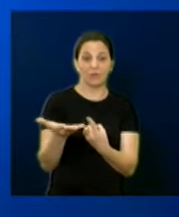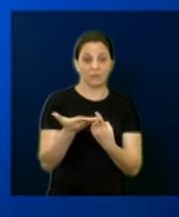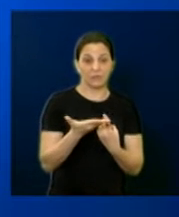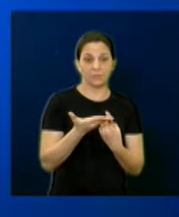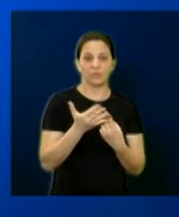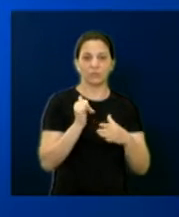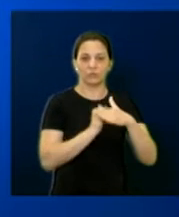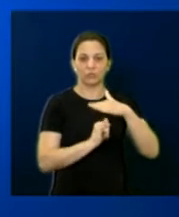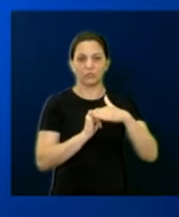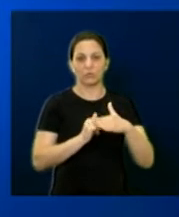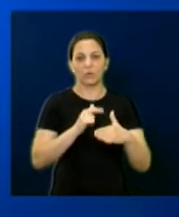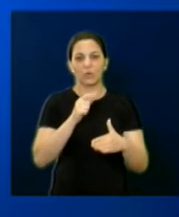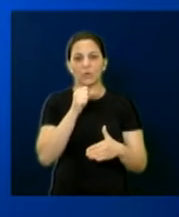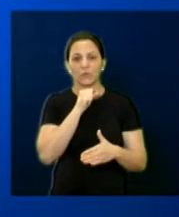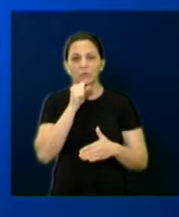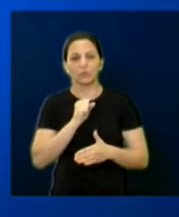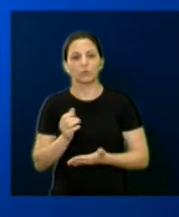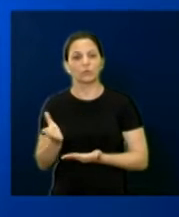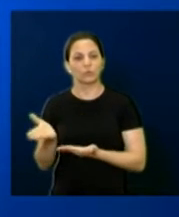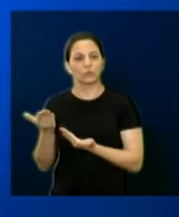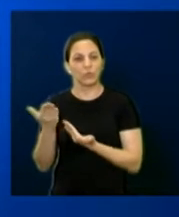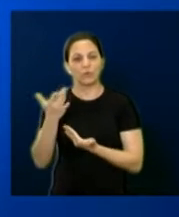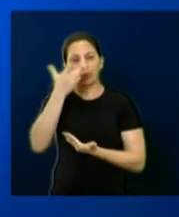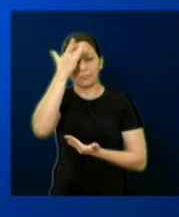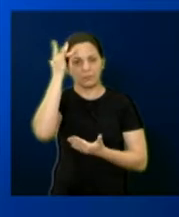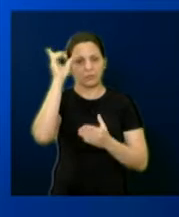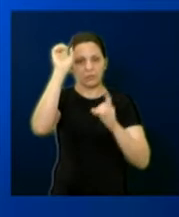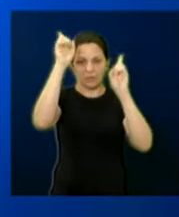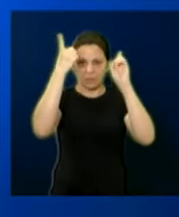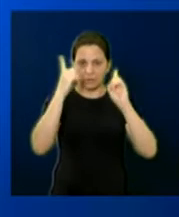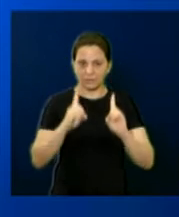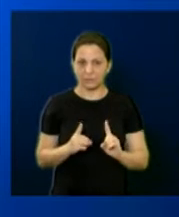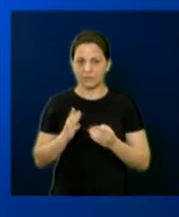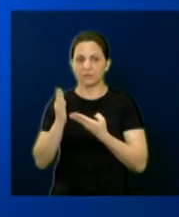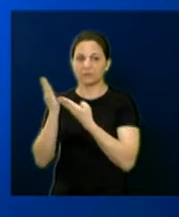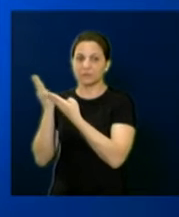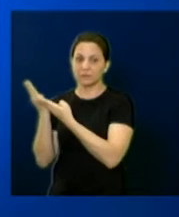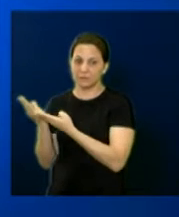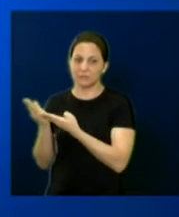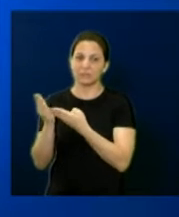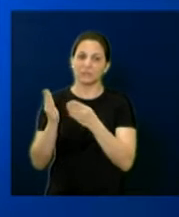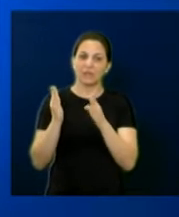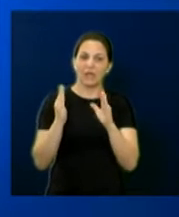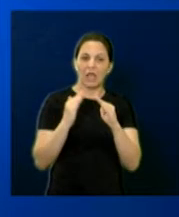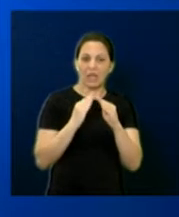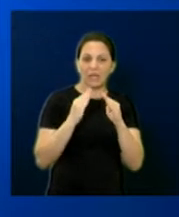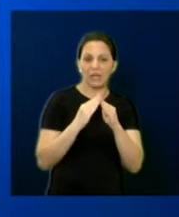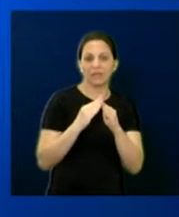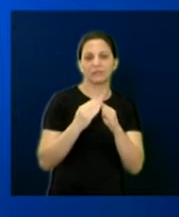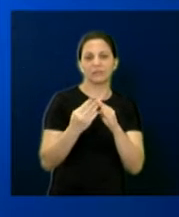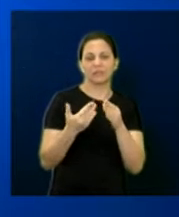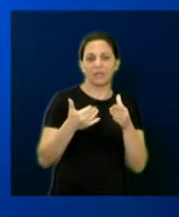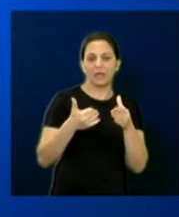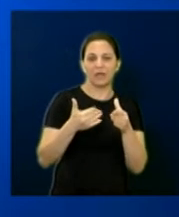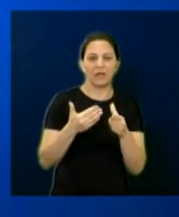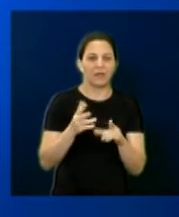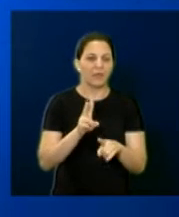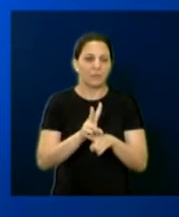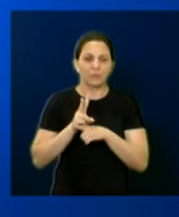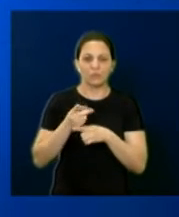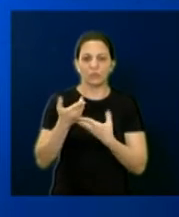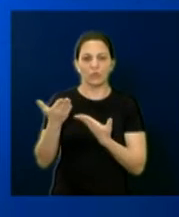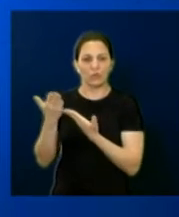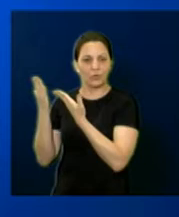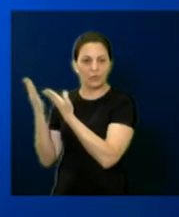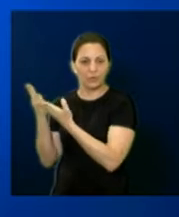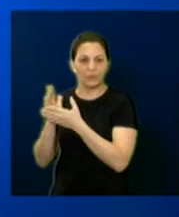Institucional para Idosos, Jovens e Adultos com Deficiência, 447 mil. Casa Transitória, População de Rua Estadual, 26